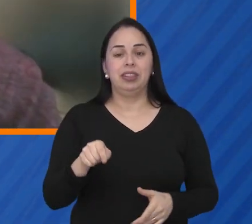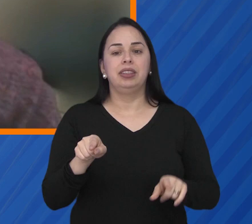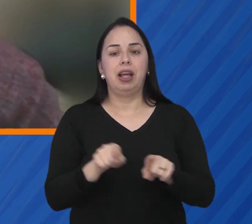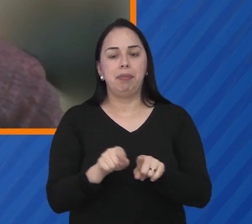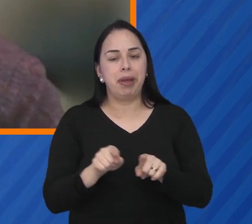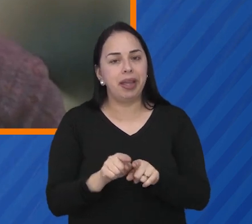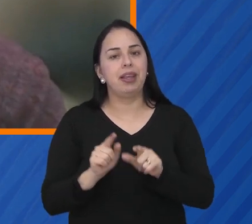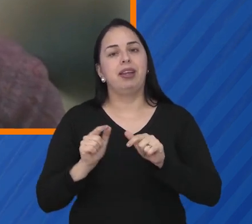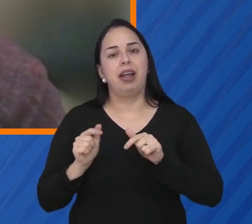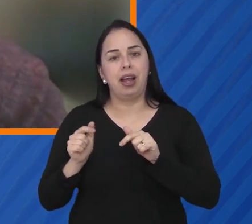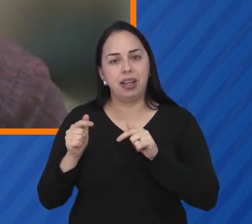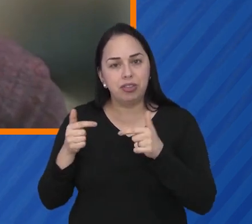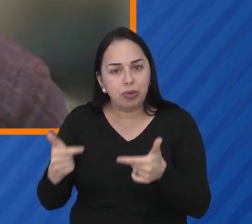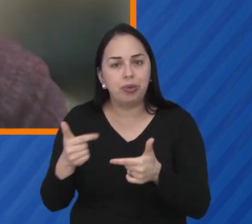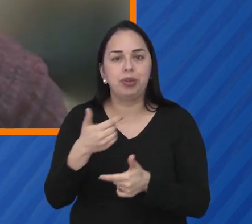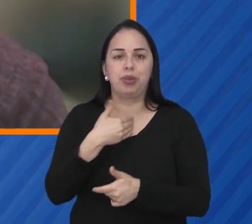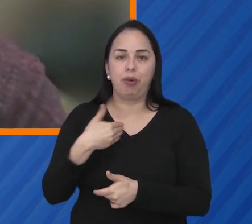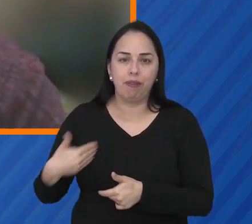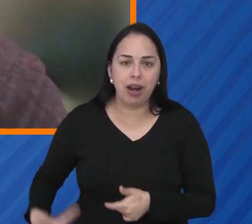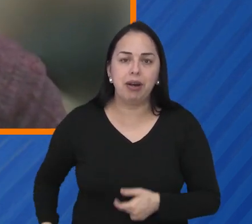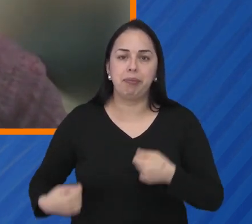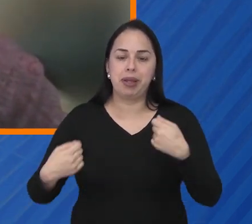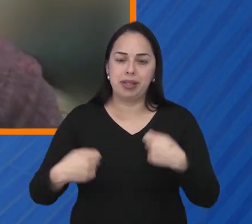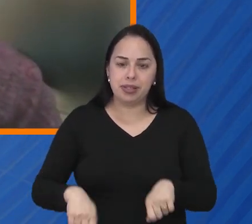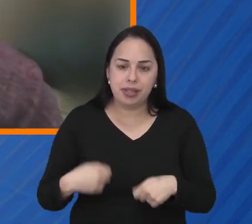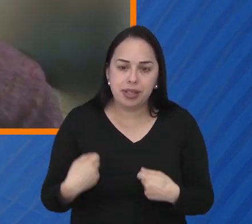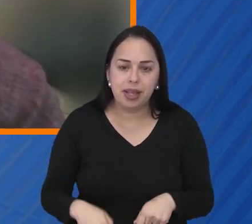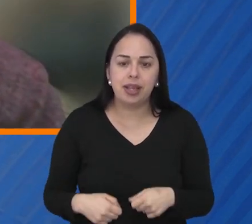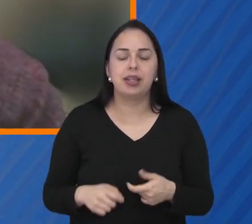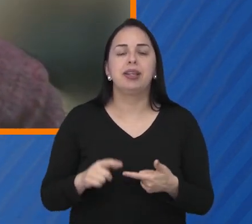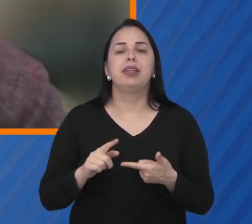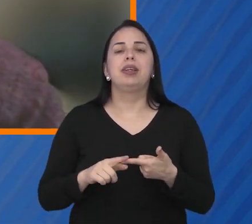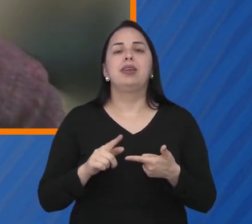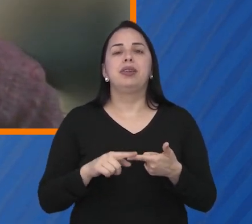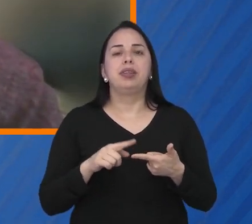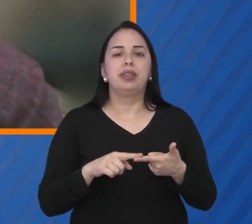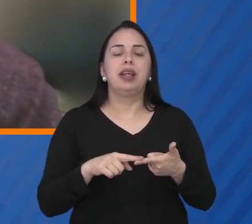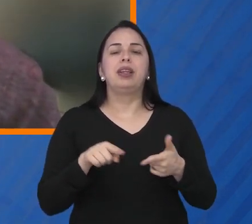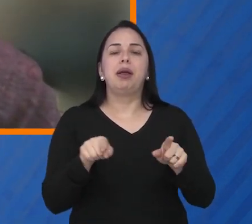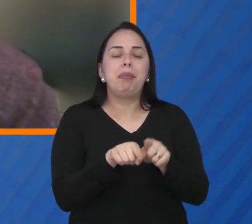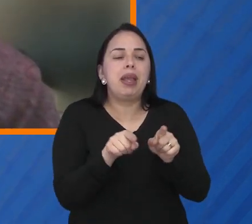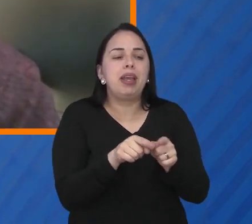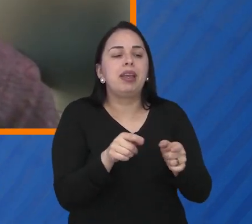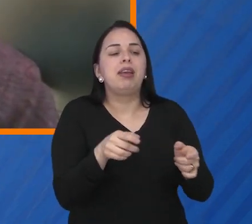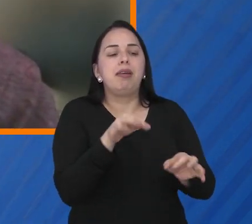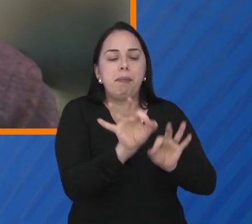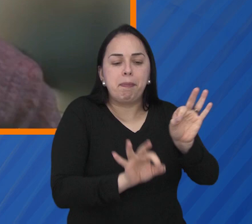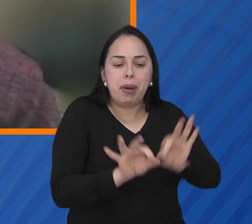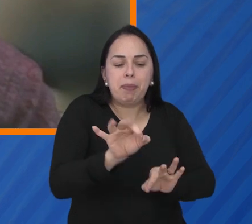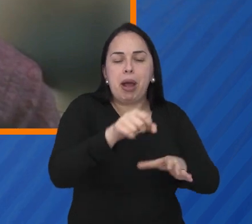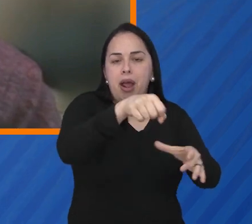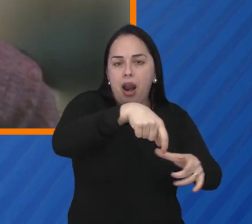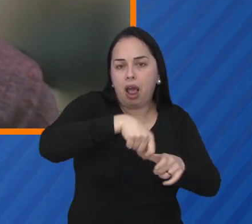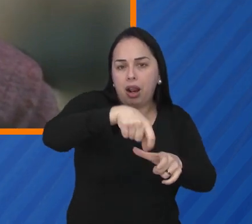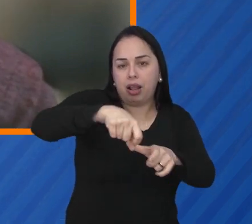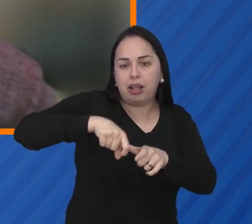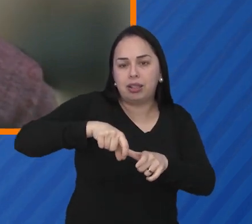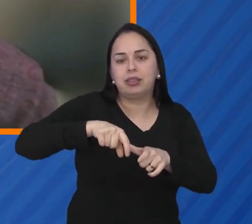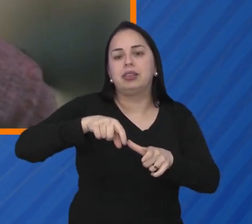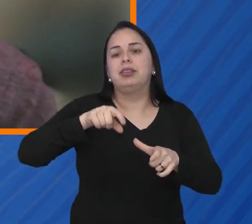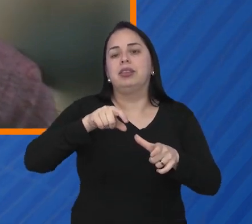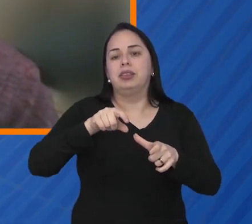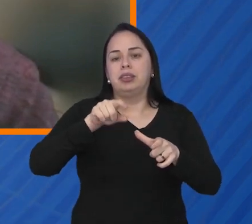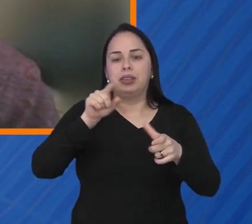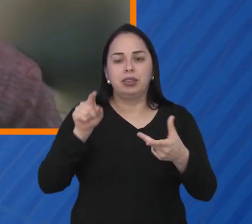essas políticas que são como a reforma tributária, mas somadas a outras políticas de produção, toda a questão de produção da agricultura familiar, produção